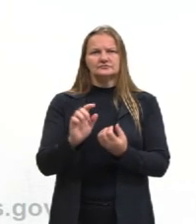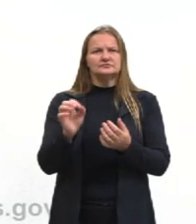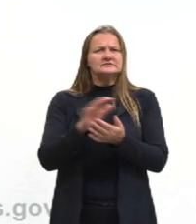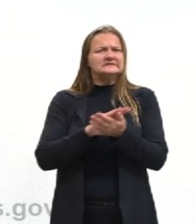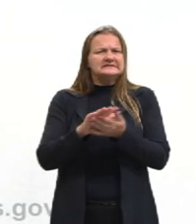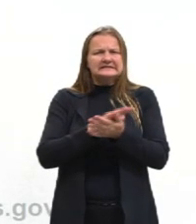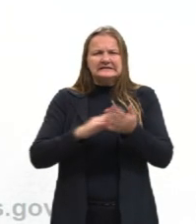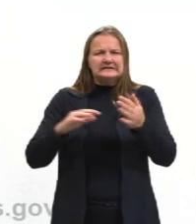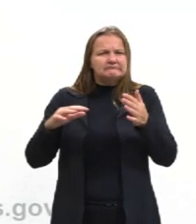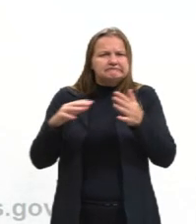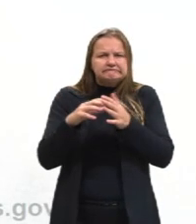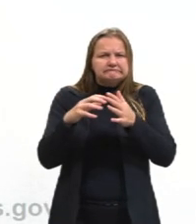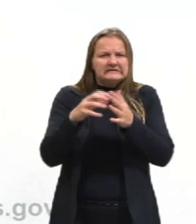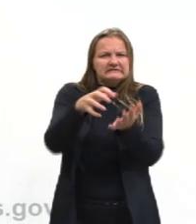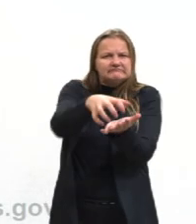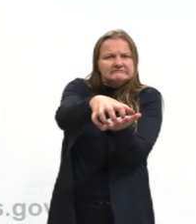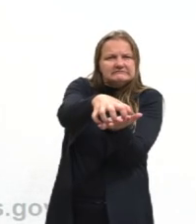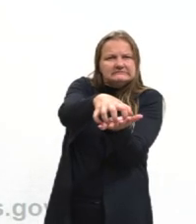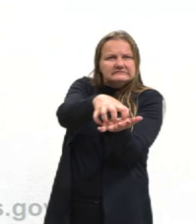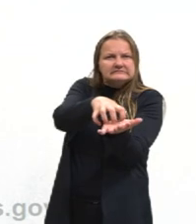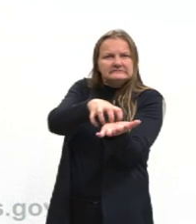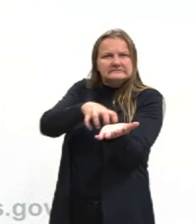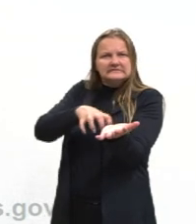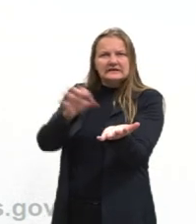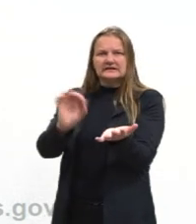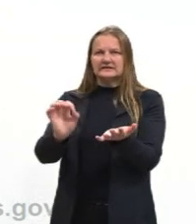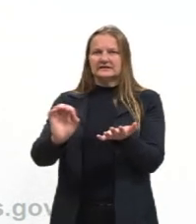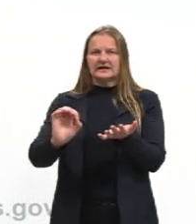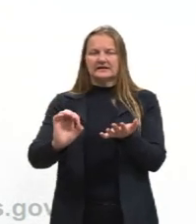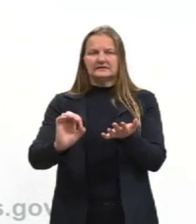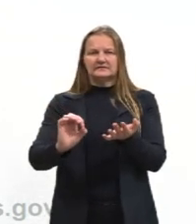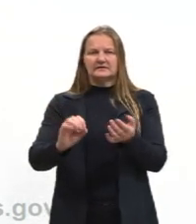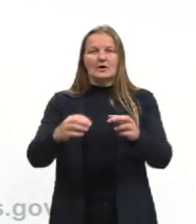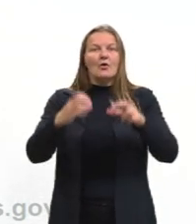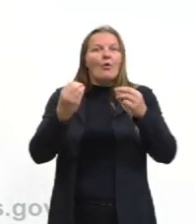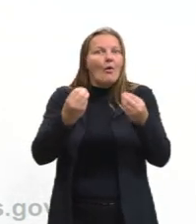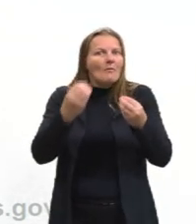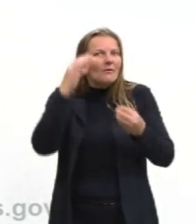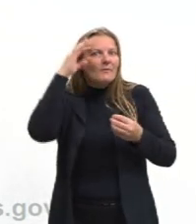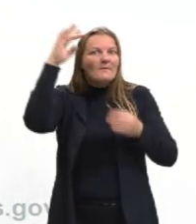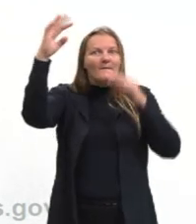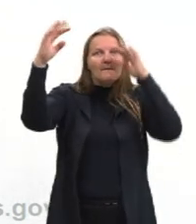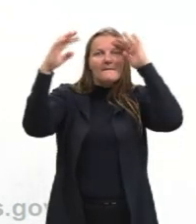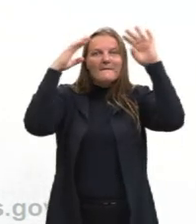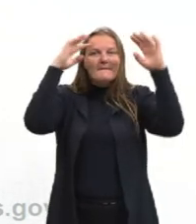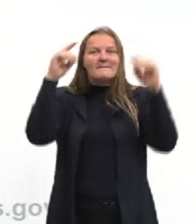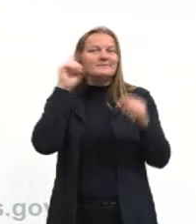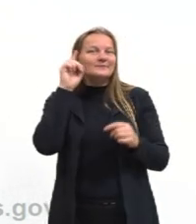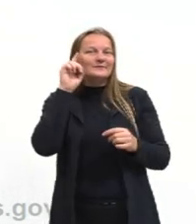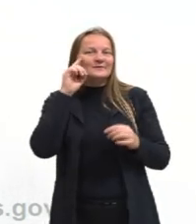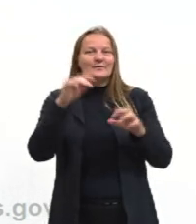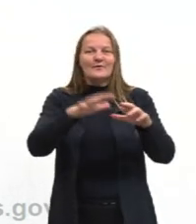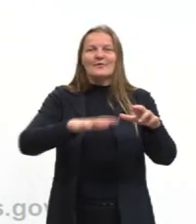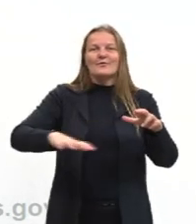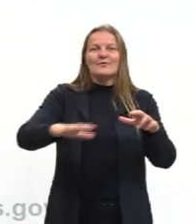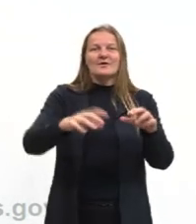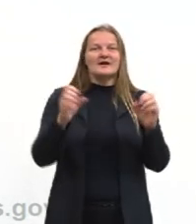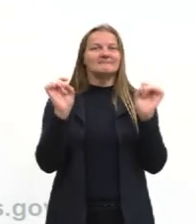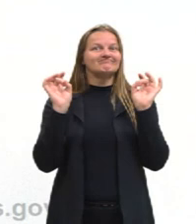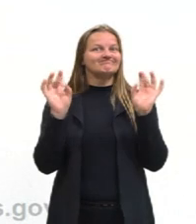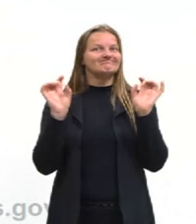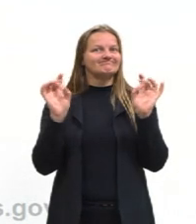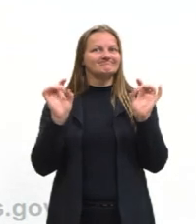Pensando que fosse um ambiente ideal, que é difícil da gente imaginar no nosso dia a dia. Esse objeto, ele vai